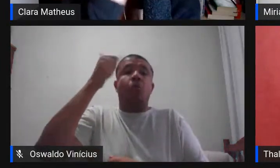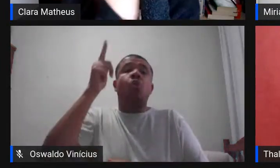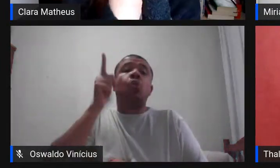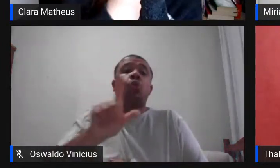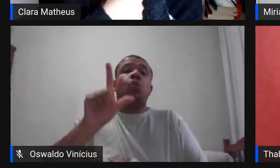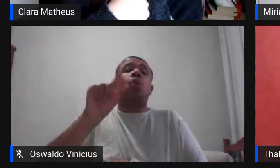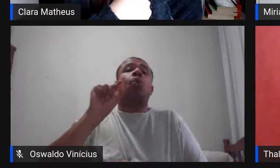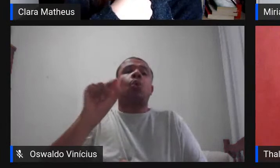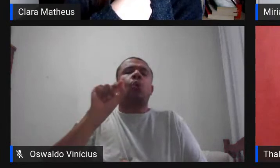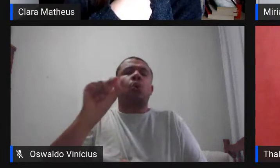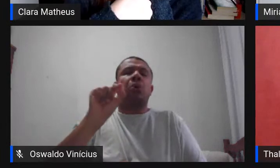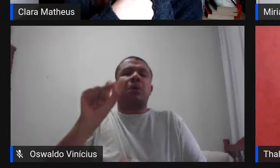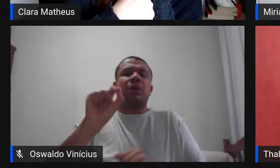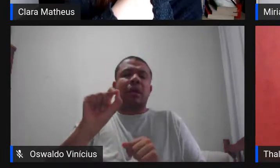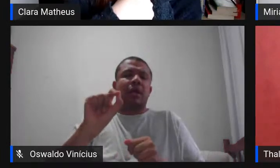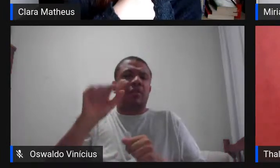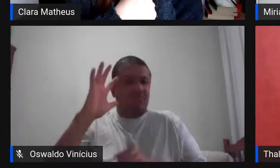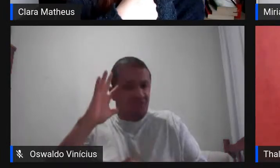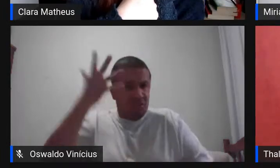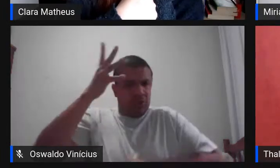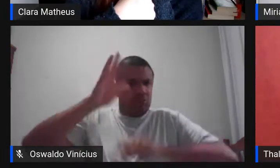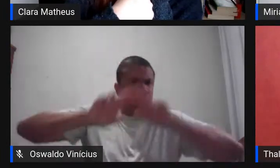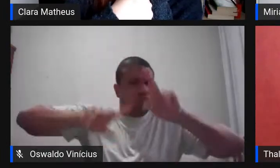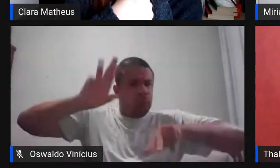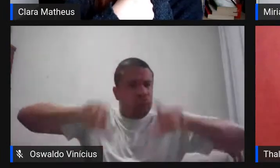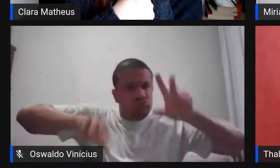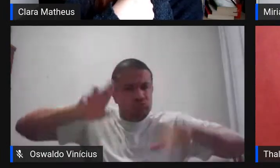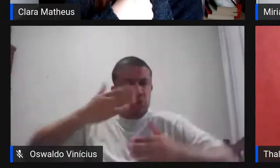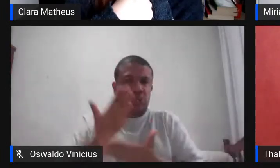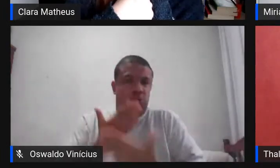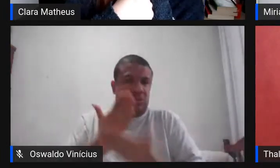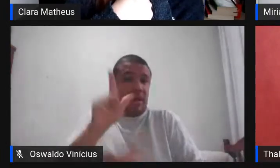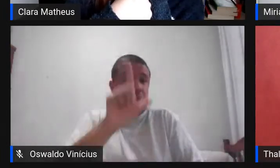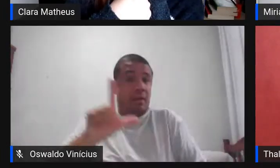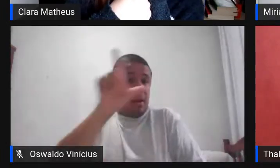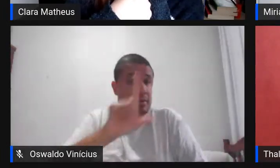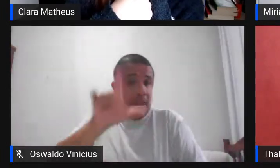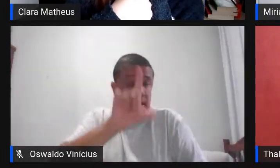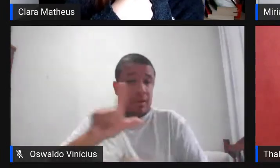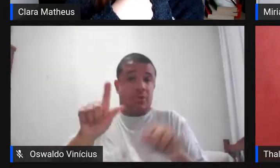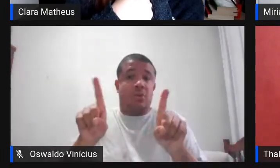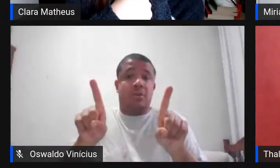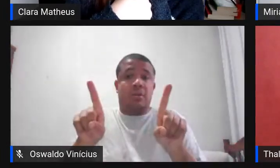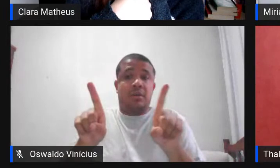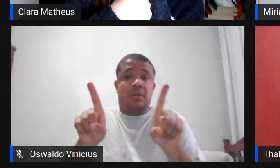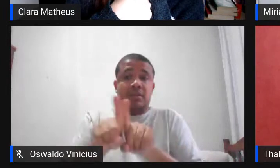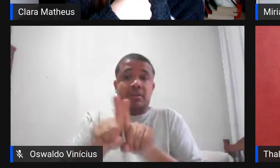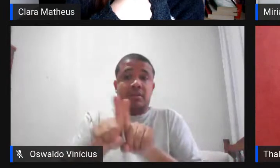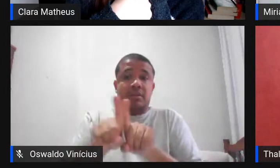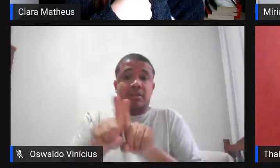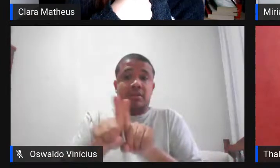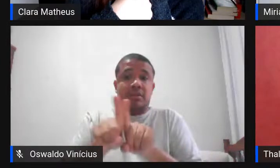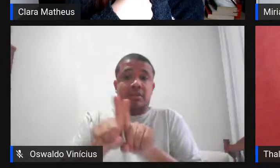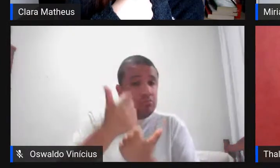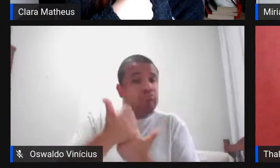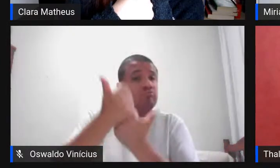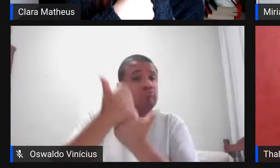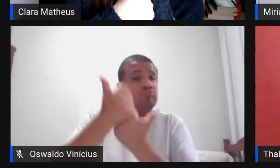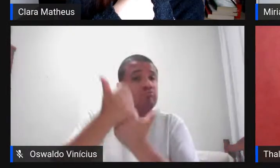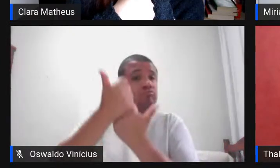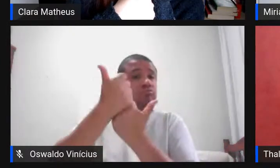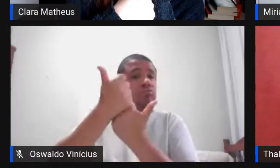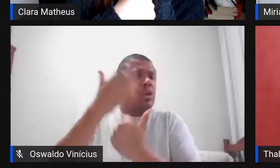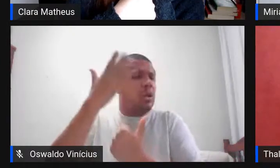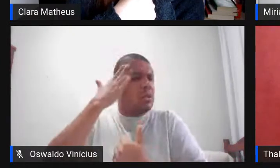ver diferentes caminhos de estudar em literatura até mesmo de forma a ajudar a ter um entendimento melhor dos